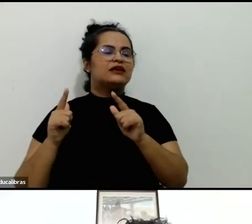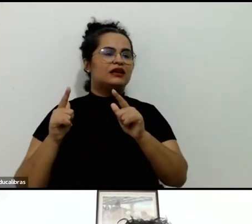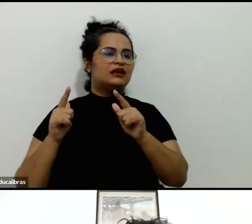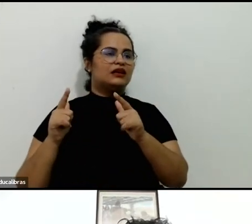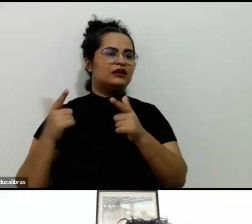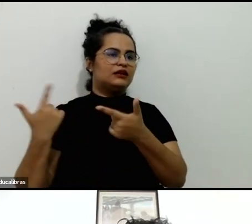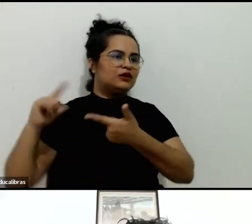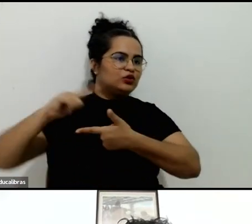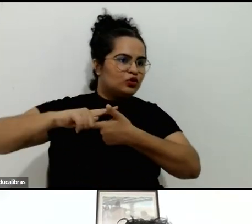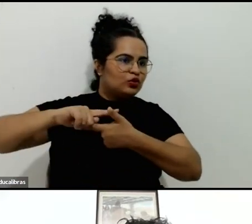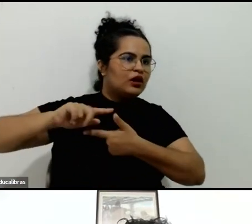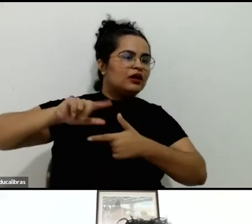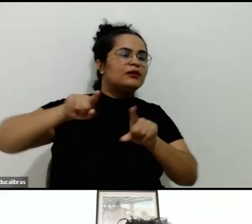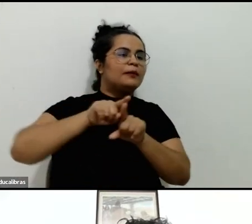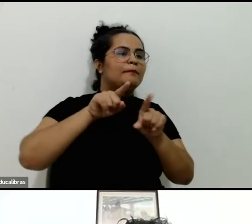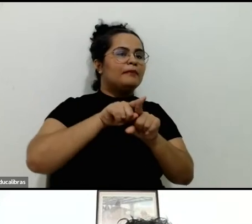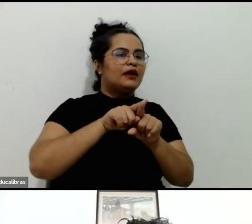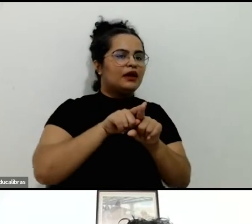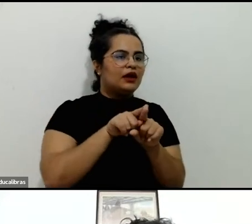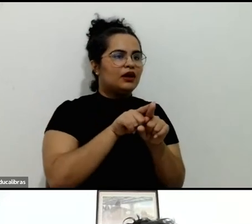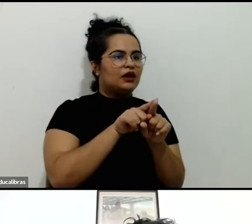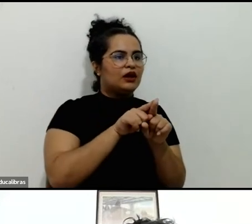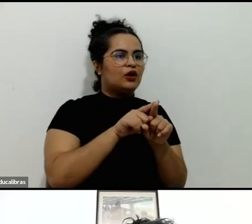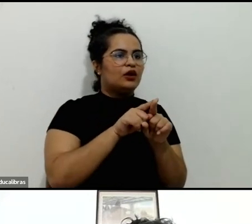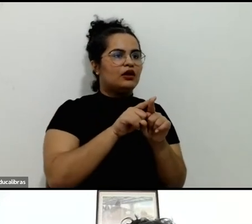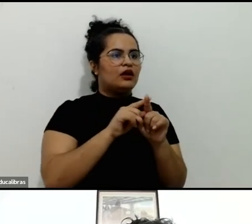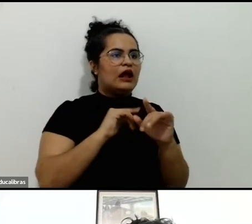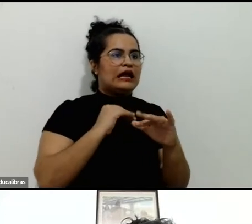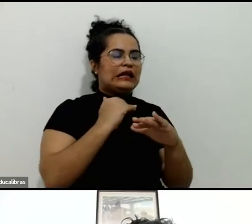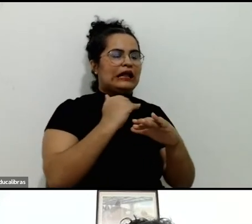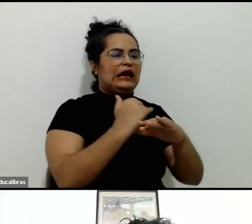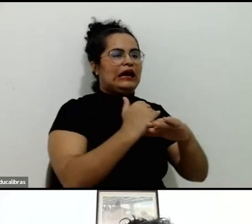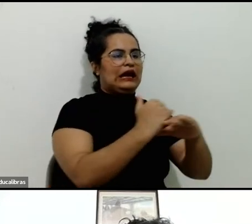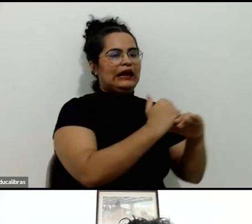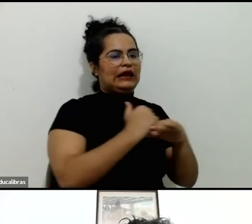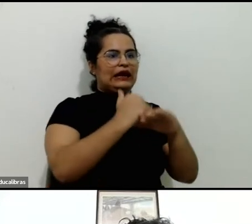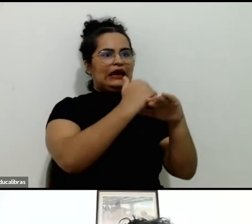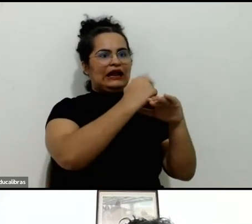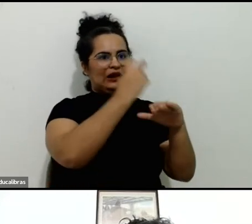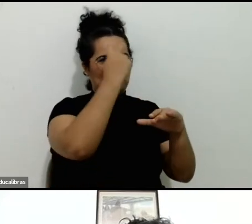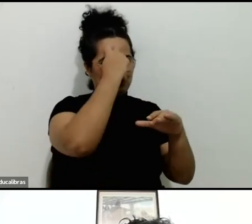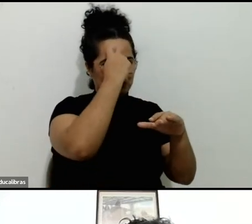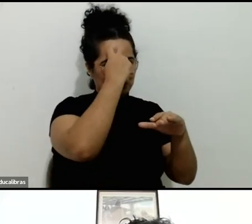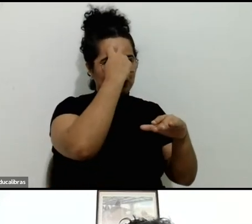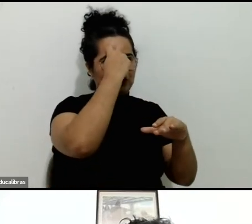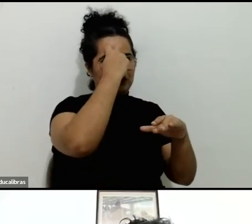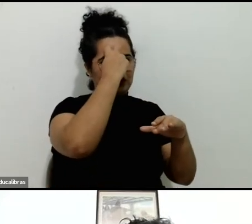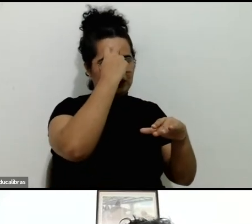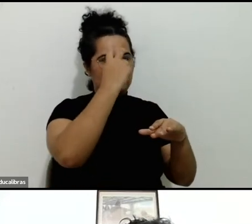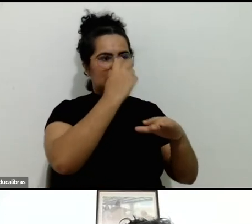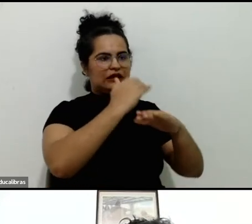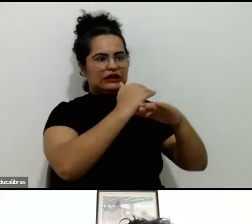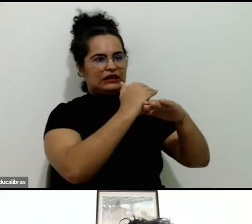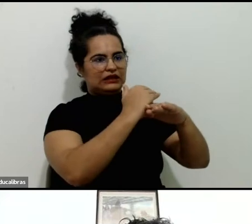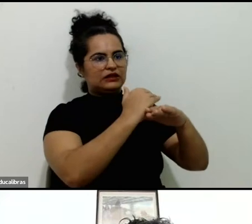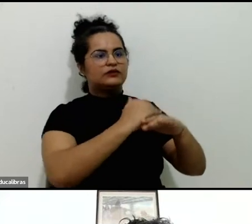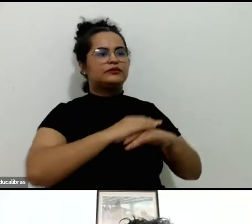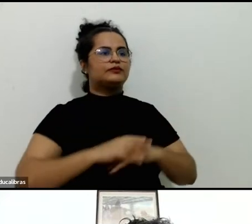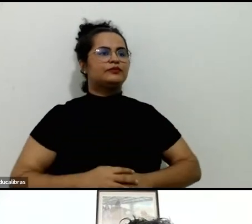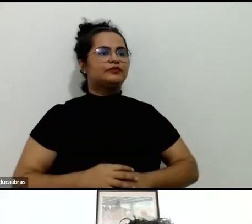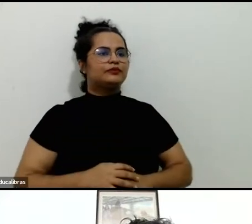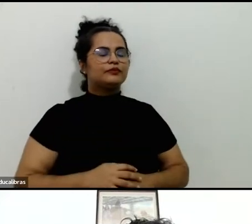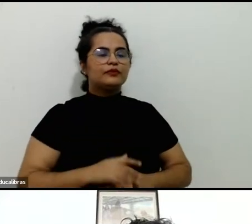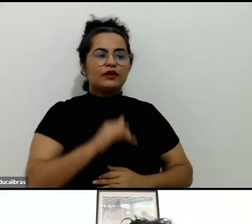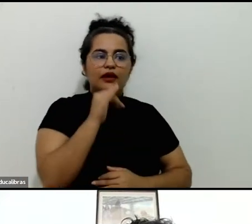cultural. Então, feita essa primeira reflexão, esse nosso evento aqui é um